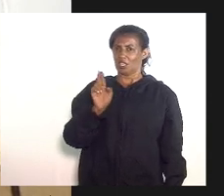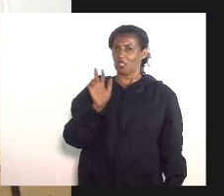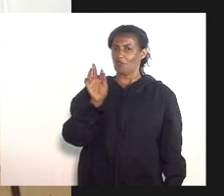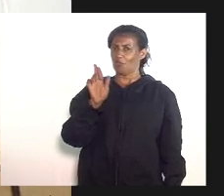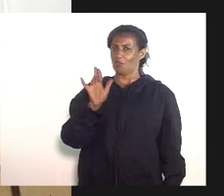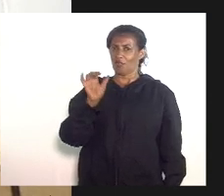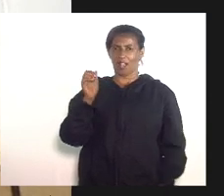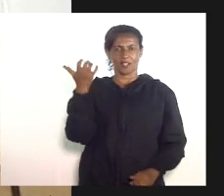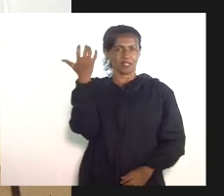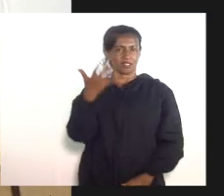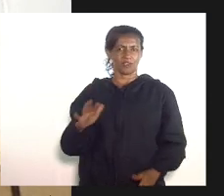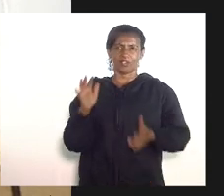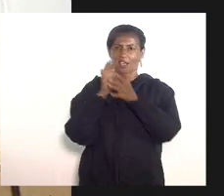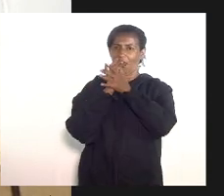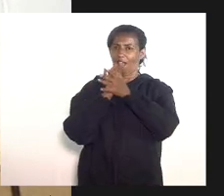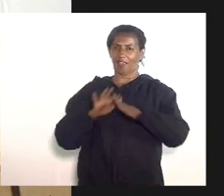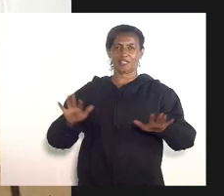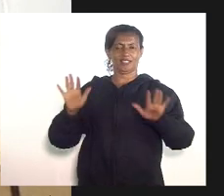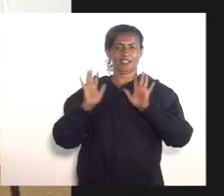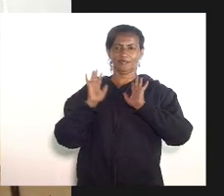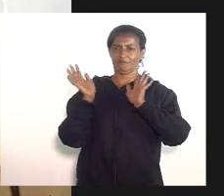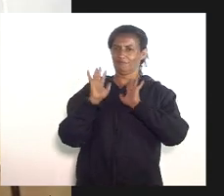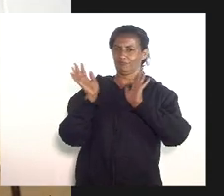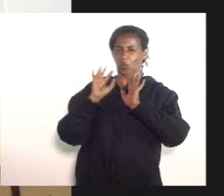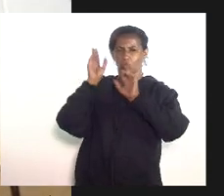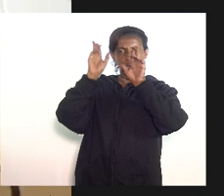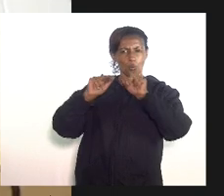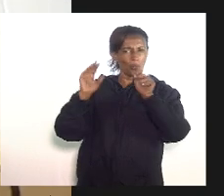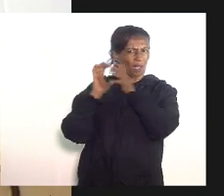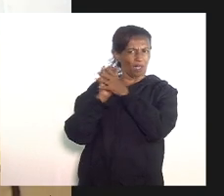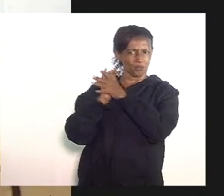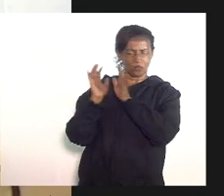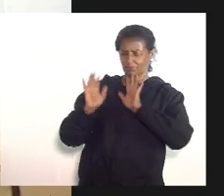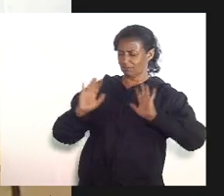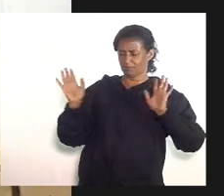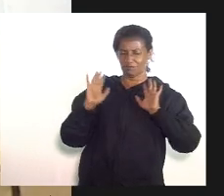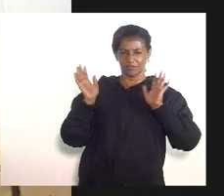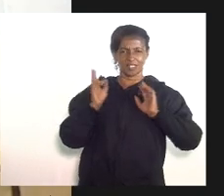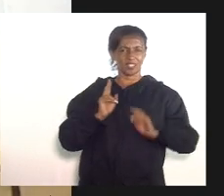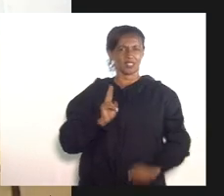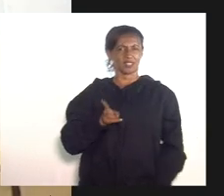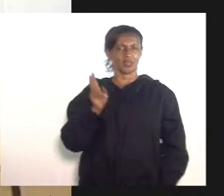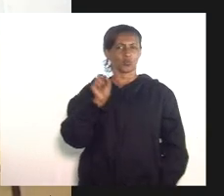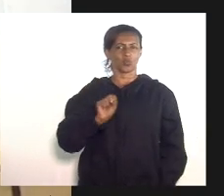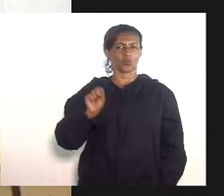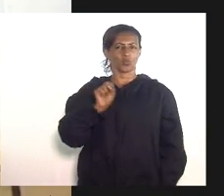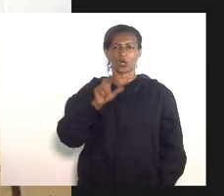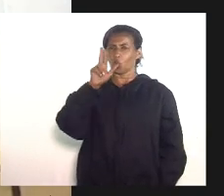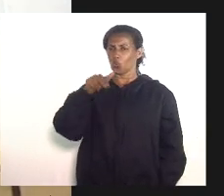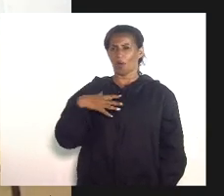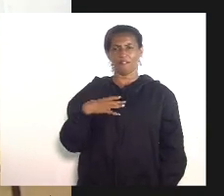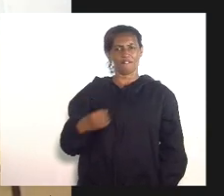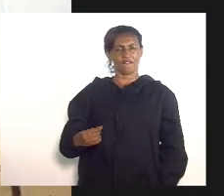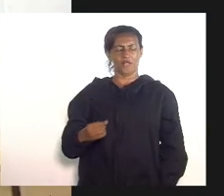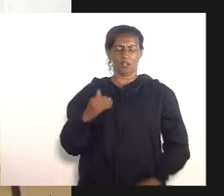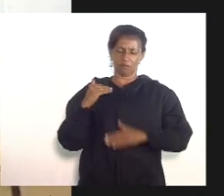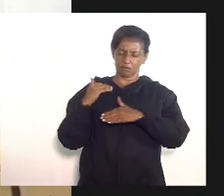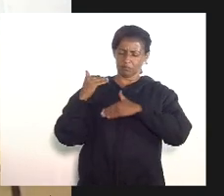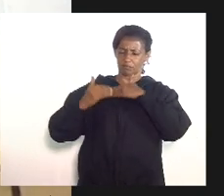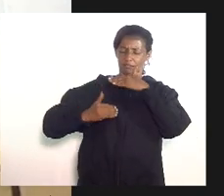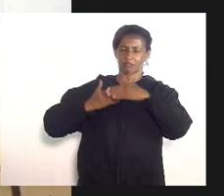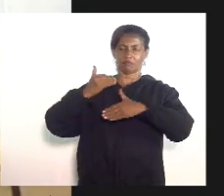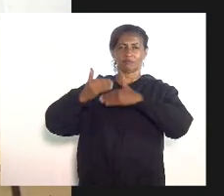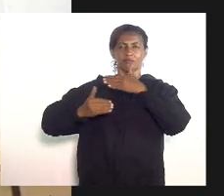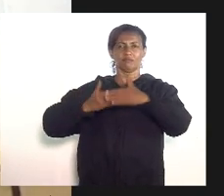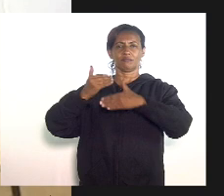casamento nunca se casou e não teve filhos à frente do seu tempo a Vassourense foi uma das